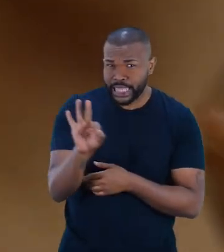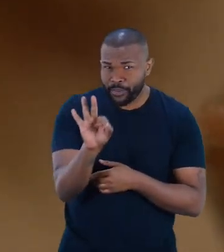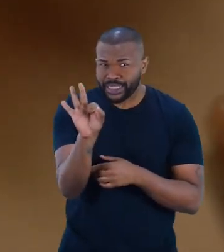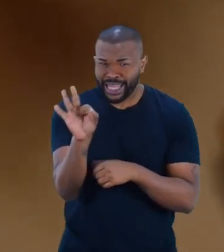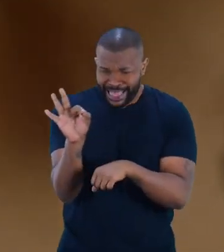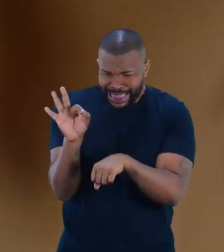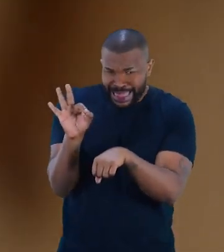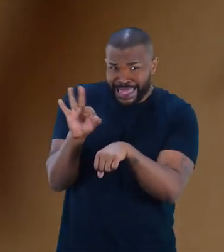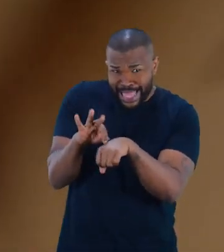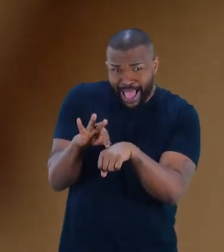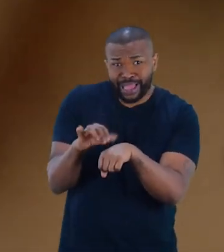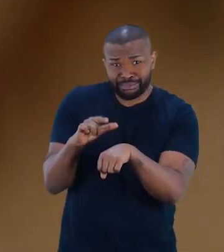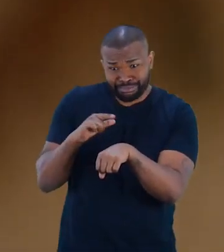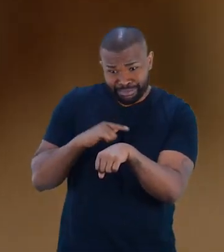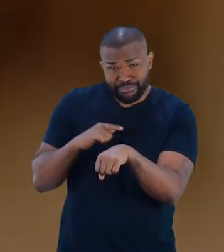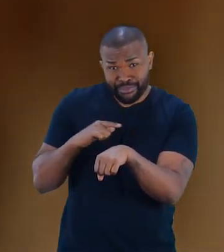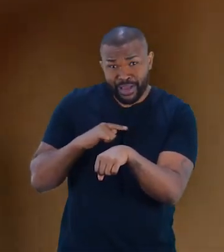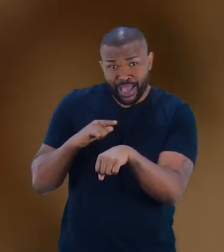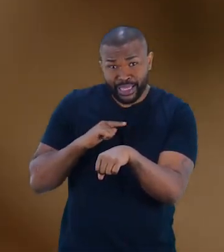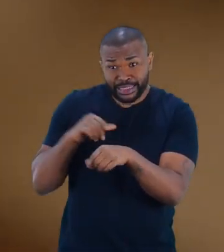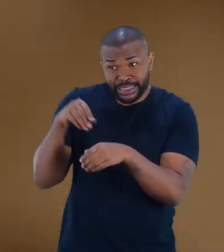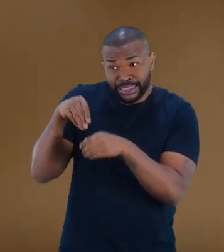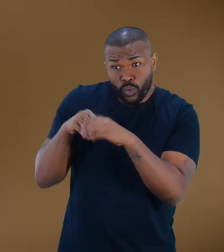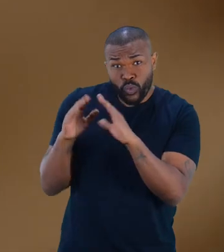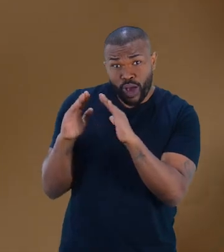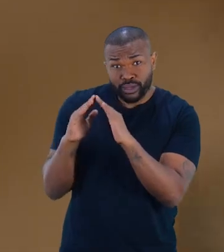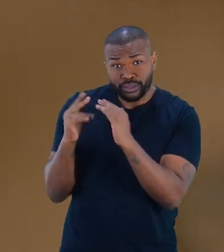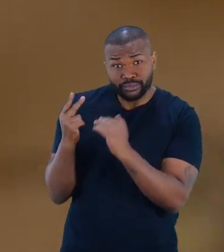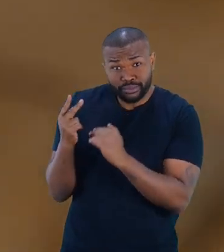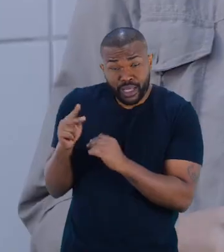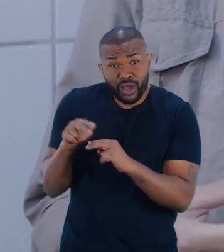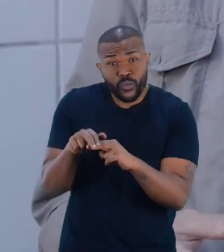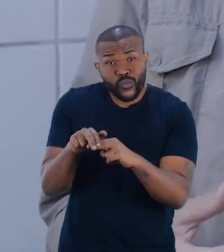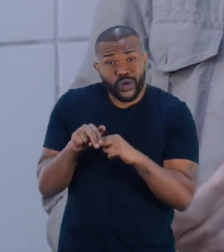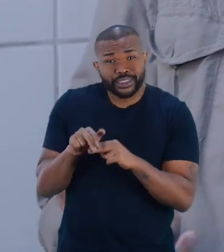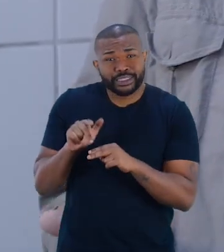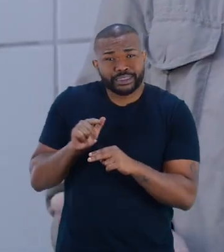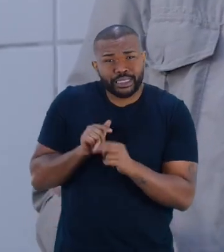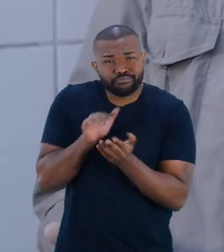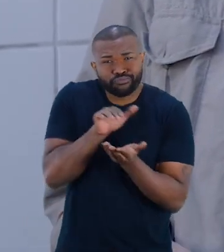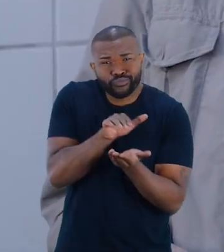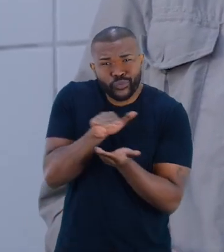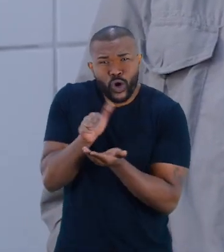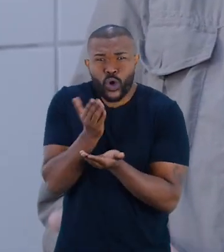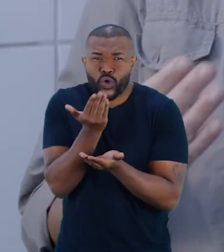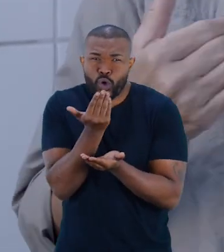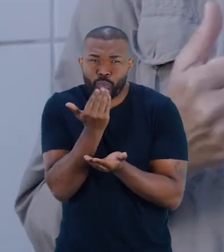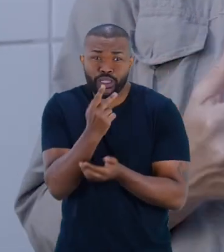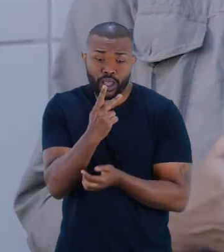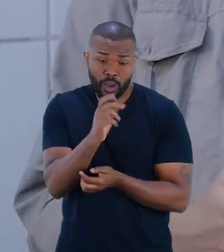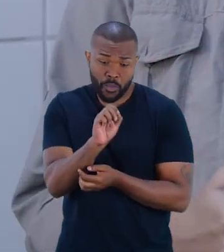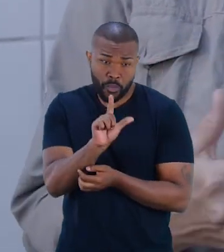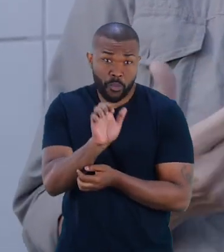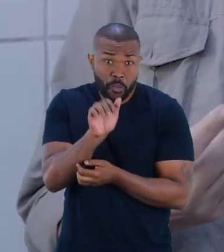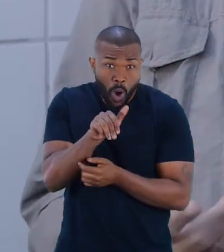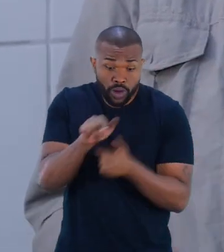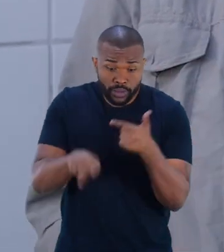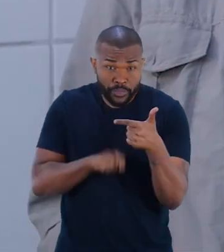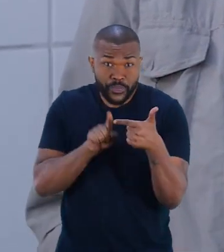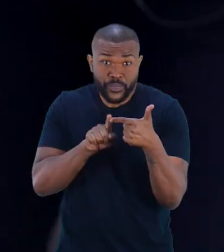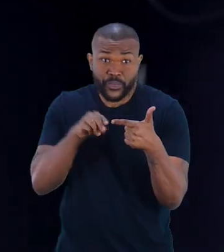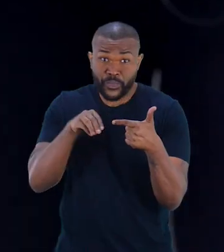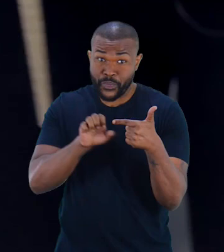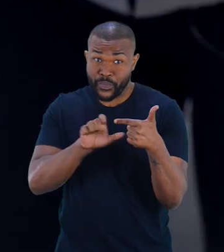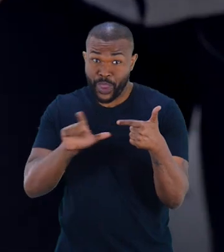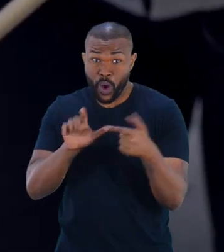As abelhas sem ferrão vão ter esse armazenamento dentro da casa delas através de potes de alimento, que é o pote de pólen e o pote